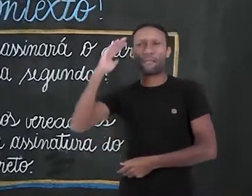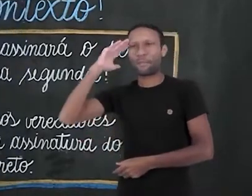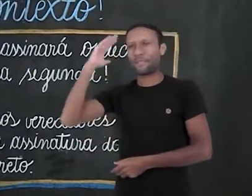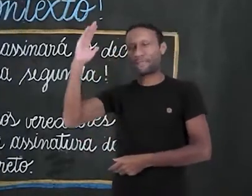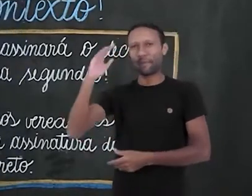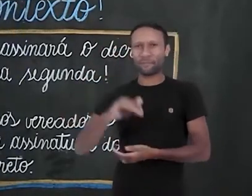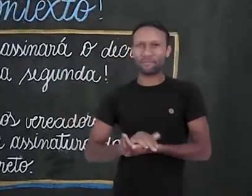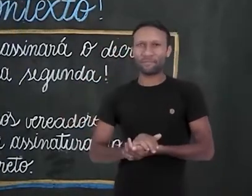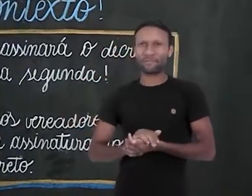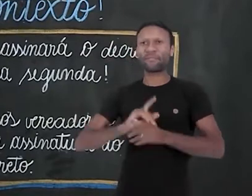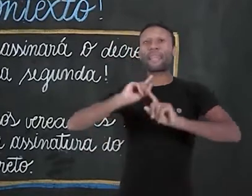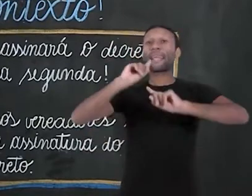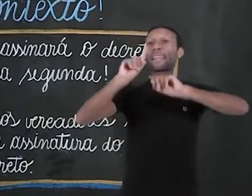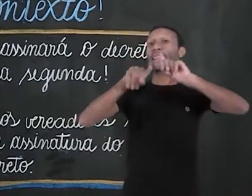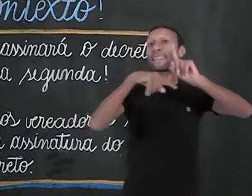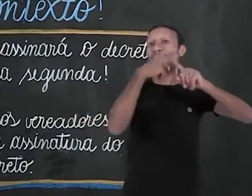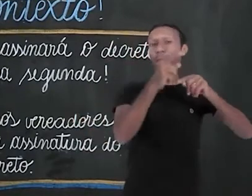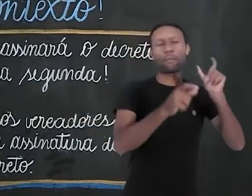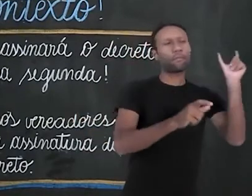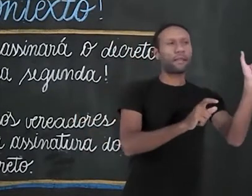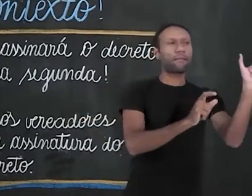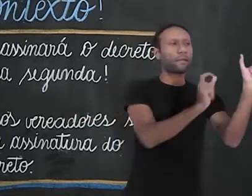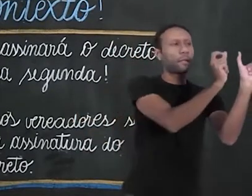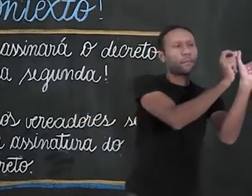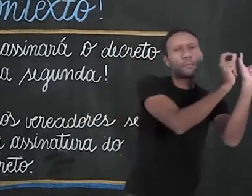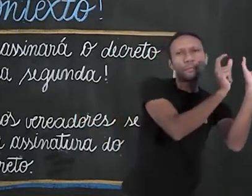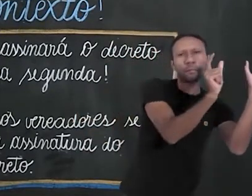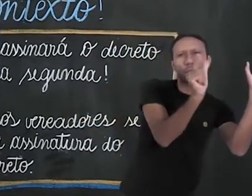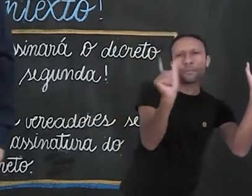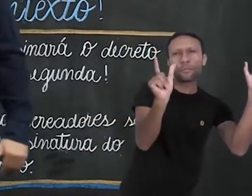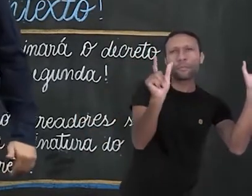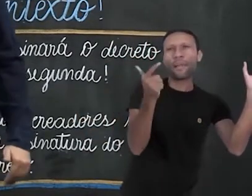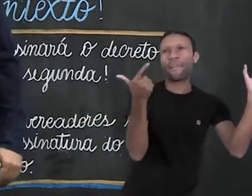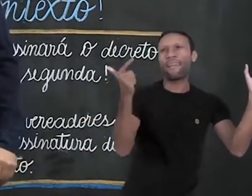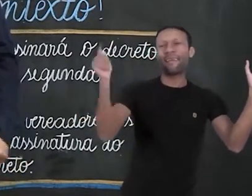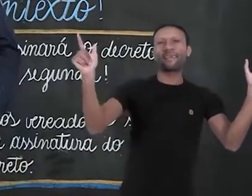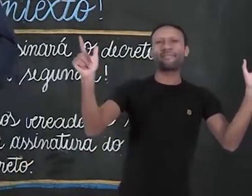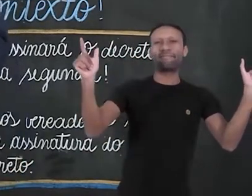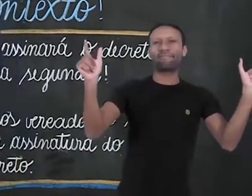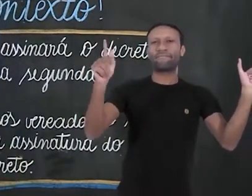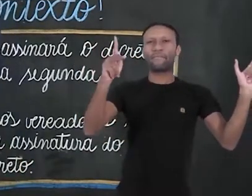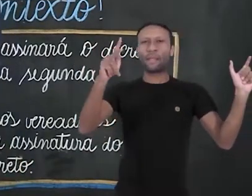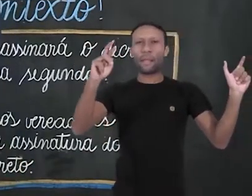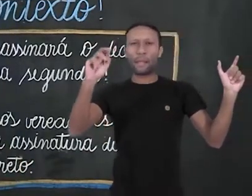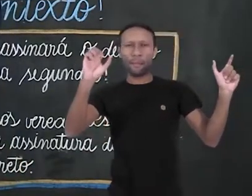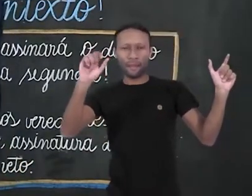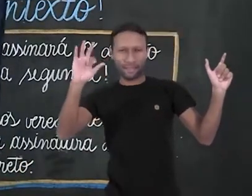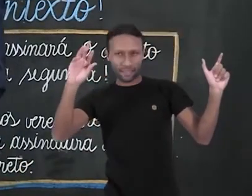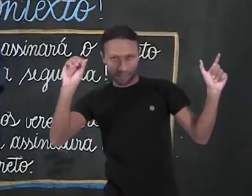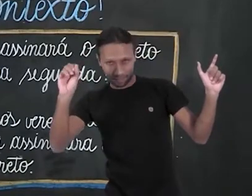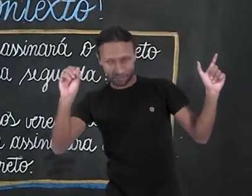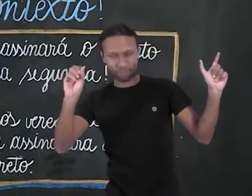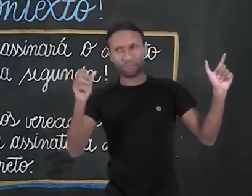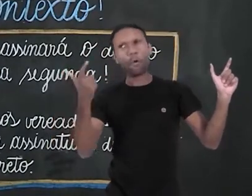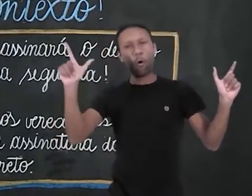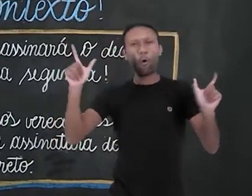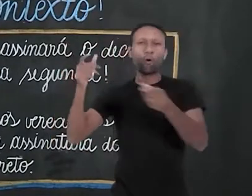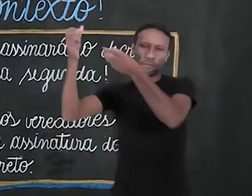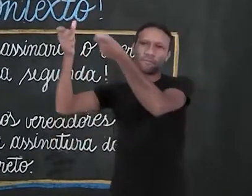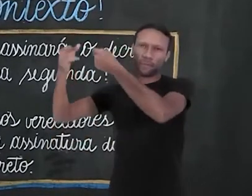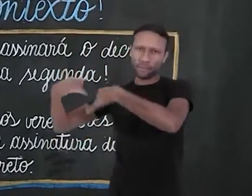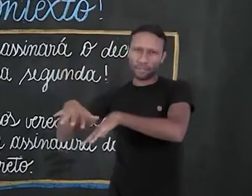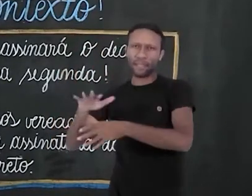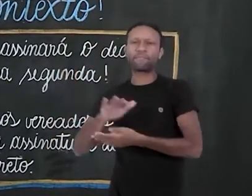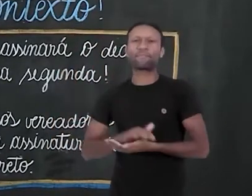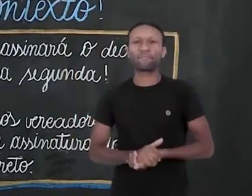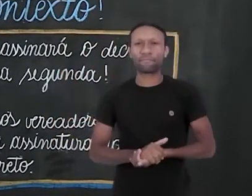depois do sujeito é a informação sobre o sujeito, que é o chamado predicado, que é o tema de uma outra aula. Podem trazer